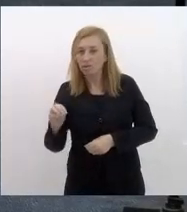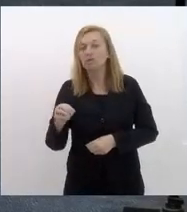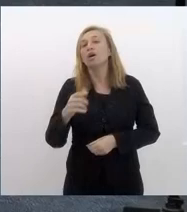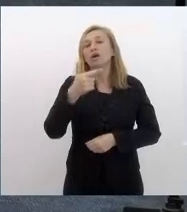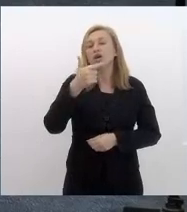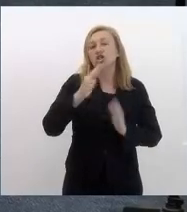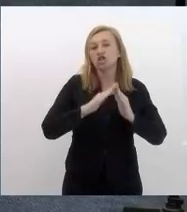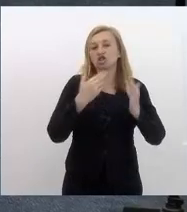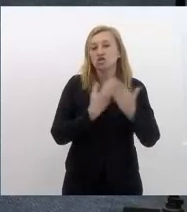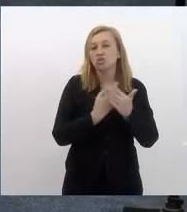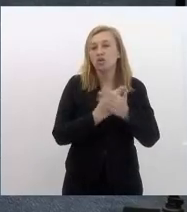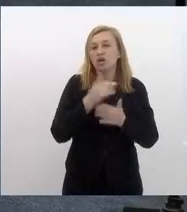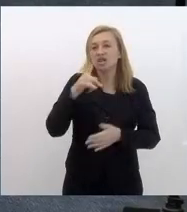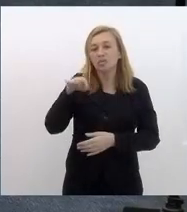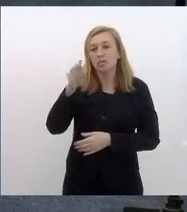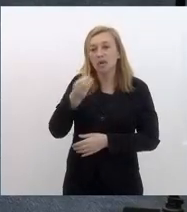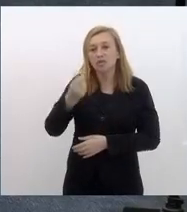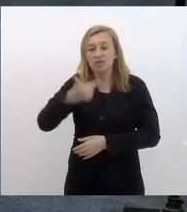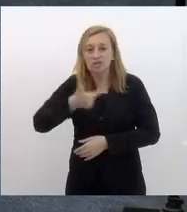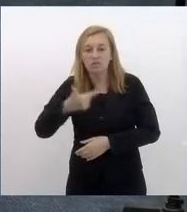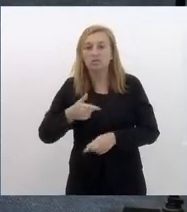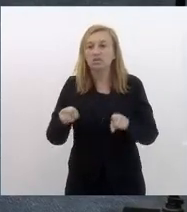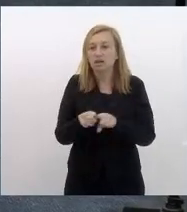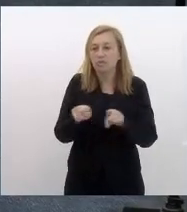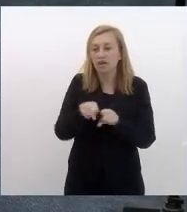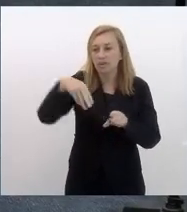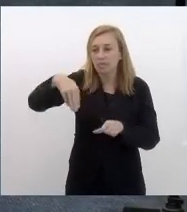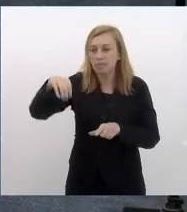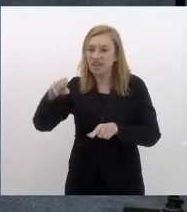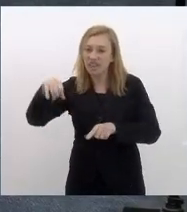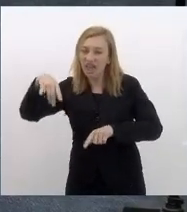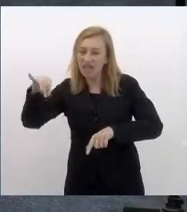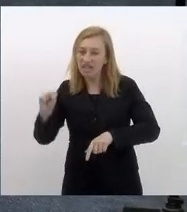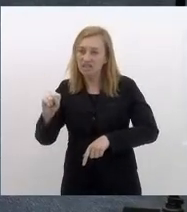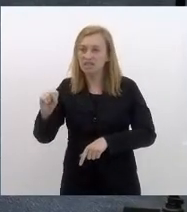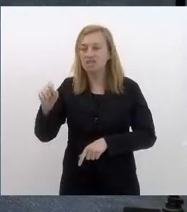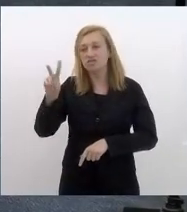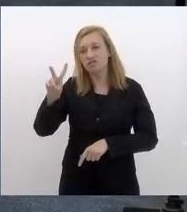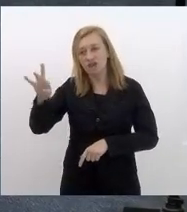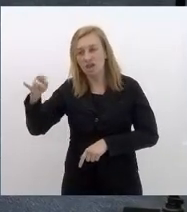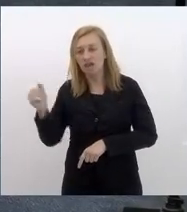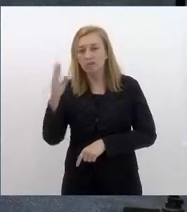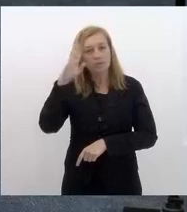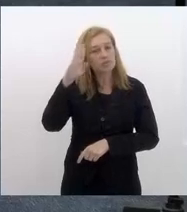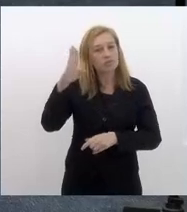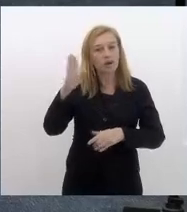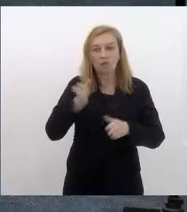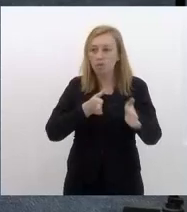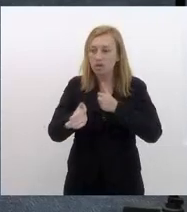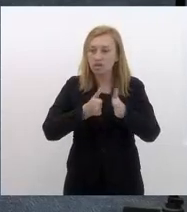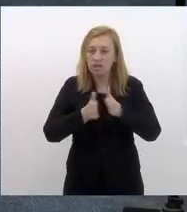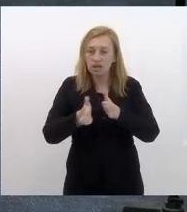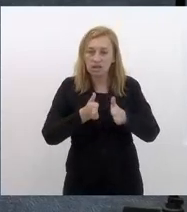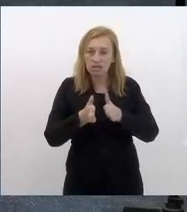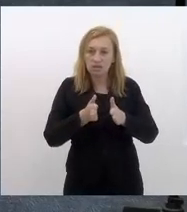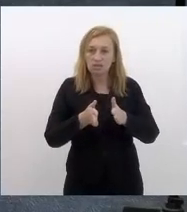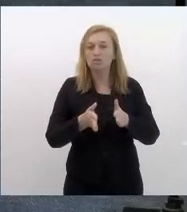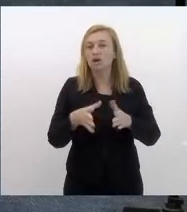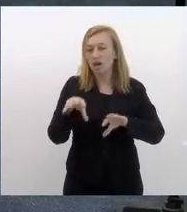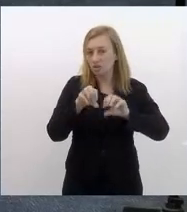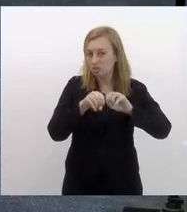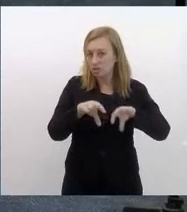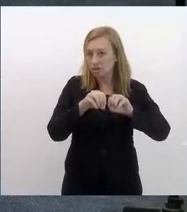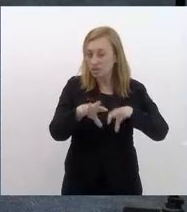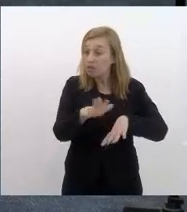II quanto a presença do Menezes Vieira são fundamentais para garantir o acesso à educação numa área inclusive que tem